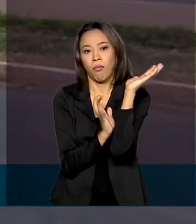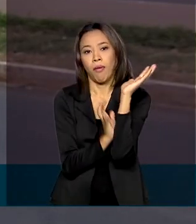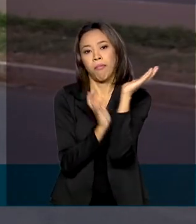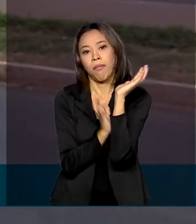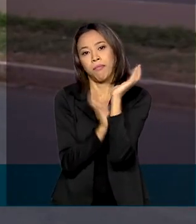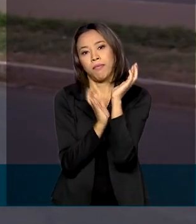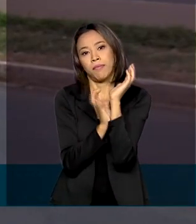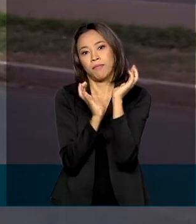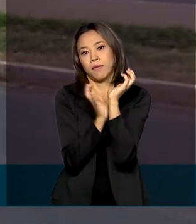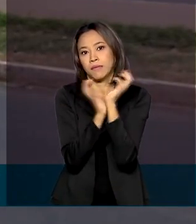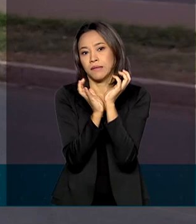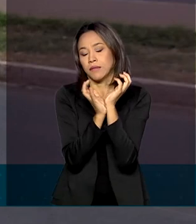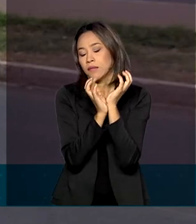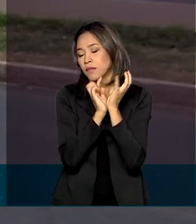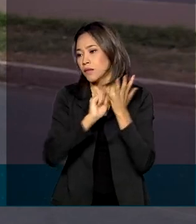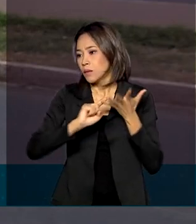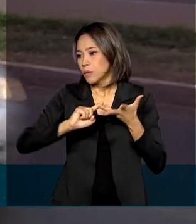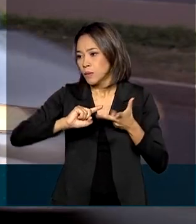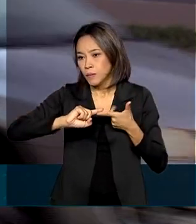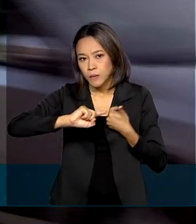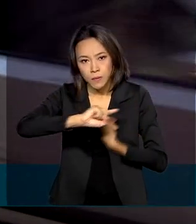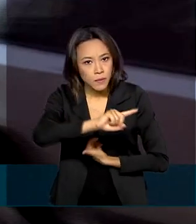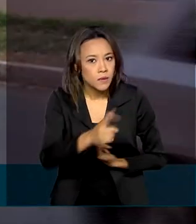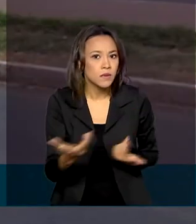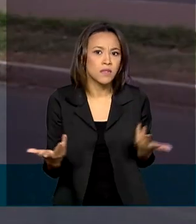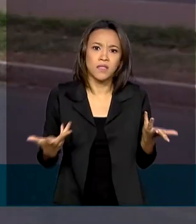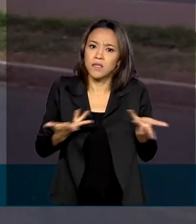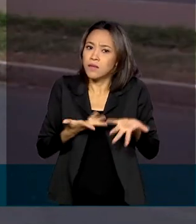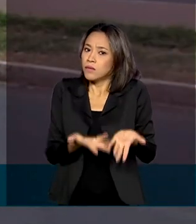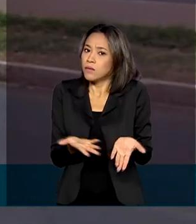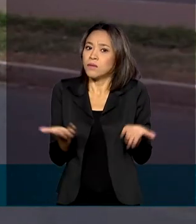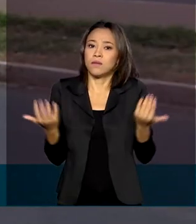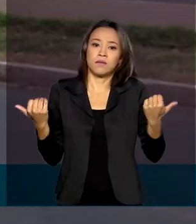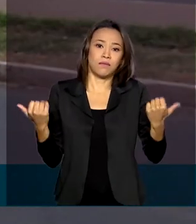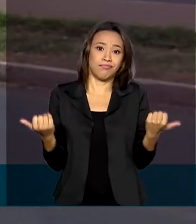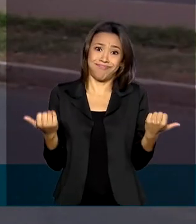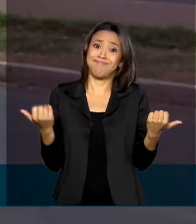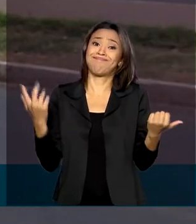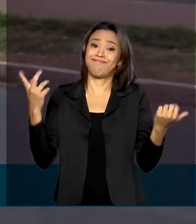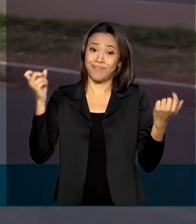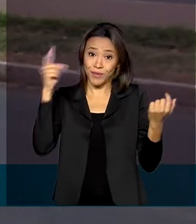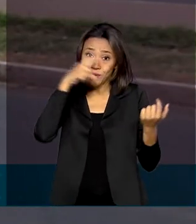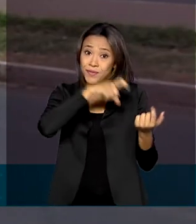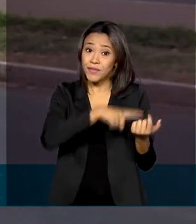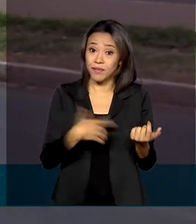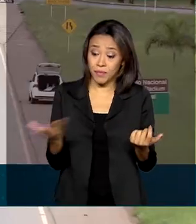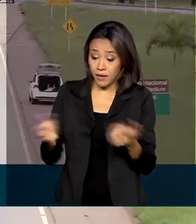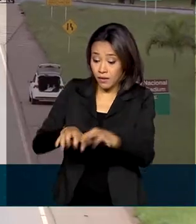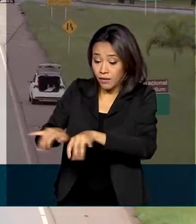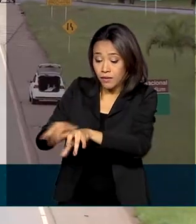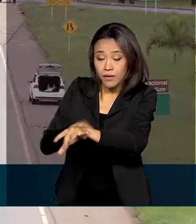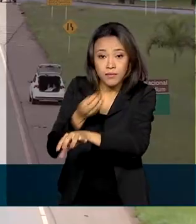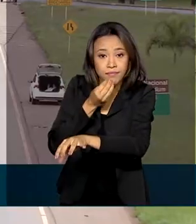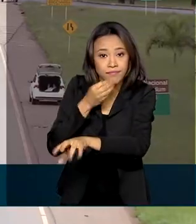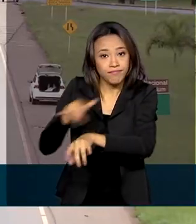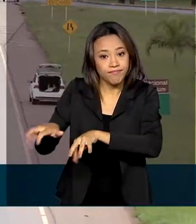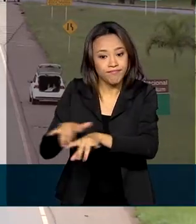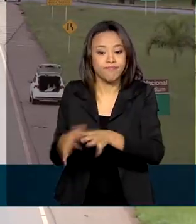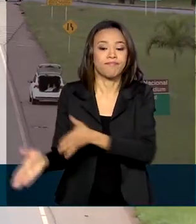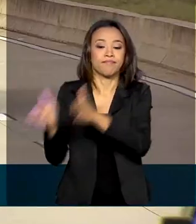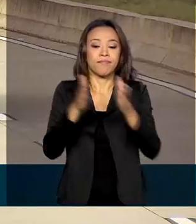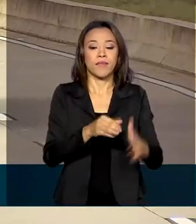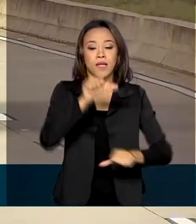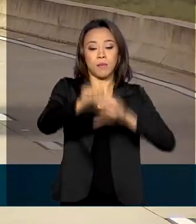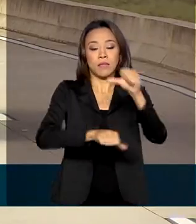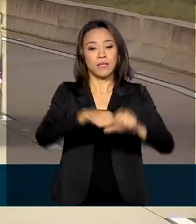papelada. Uma série de obrigações que se tornaram analógicas num mundo cada vez mais digital. A reforma do Código